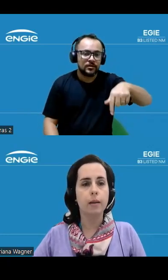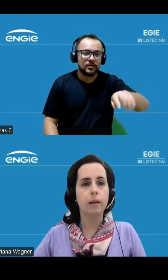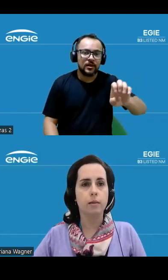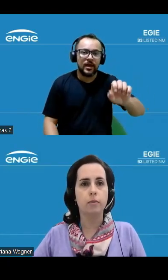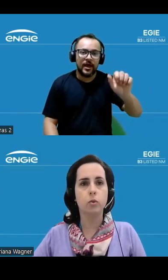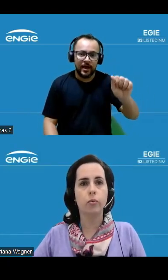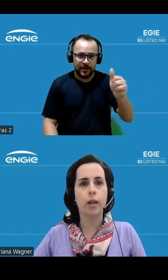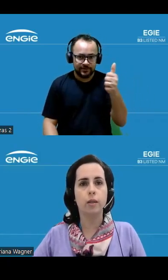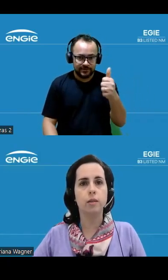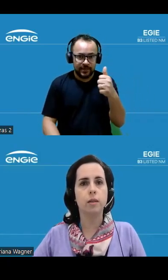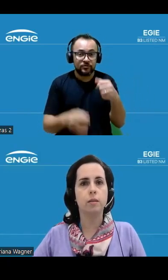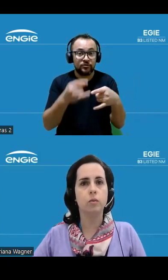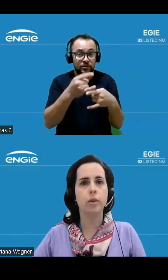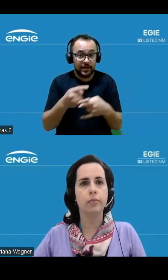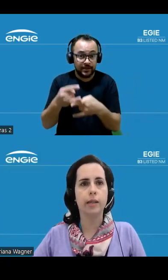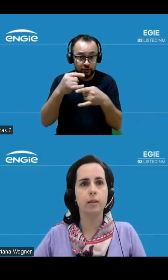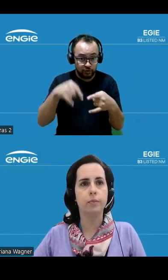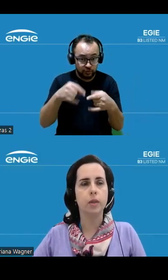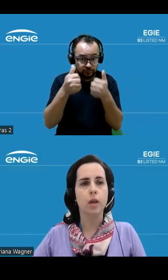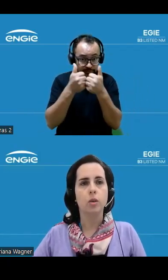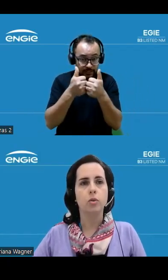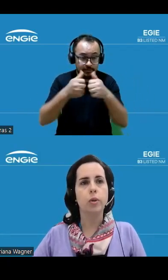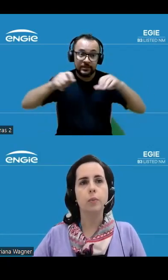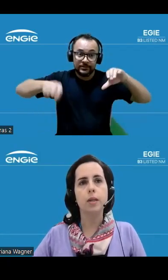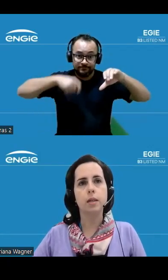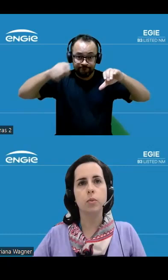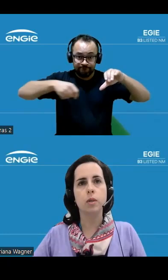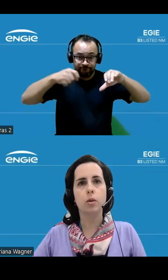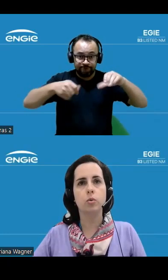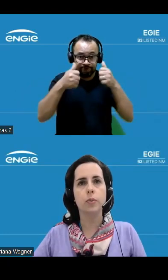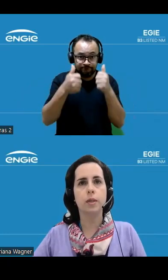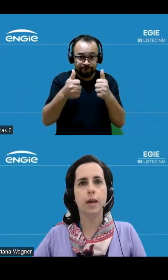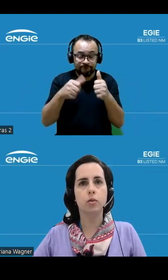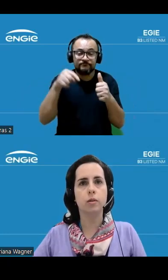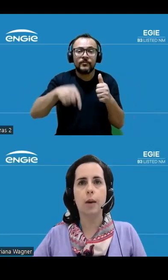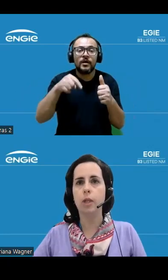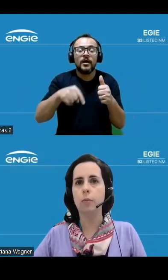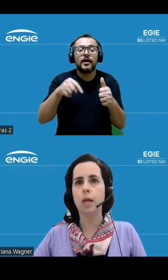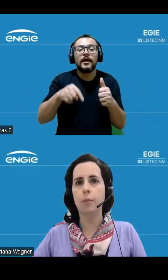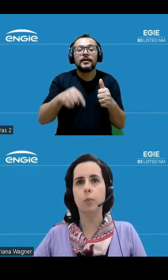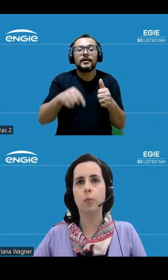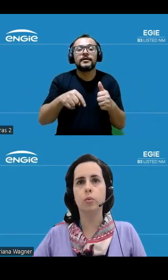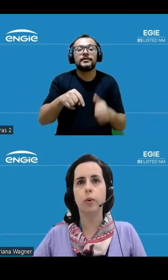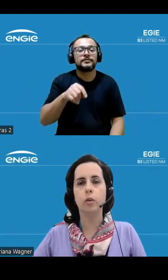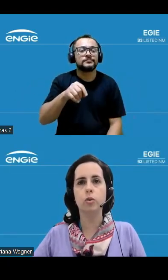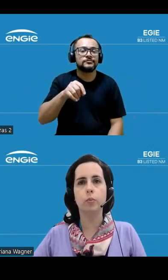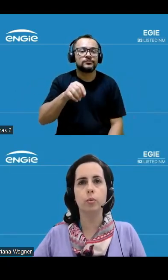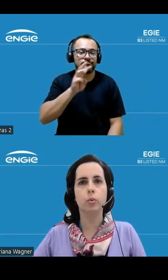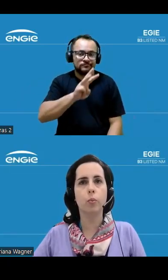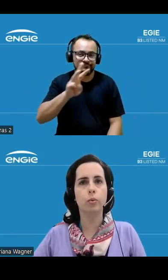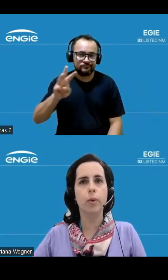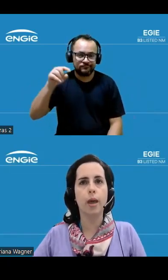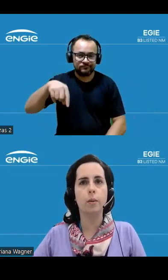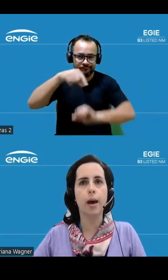lembrar que esta videoconferência está sendo gravada. Disponibilizamos em nosso website www.engie